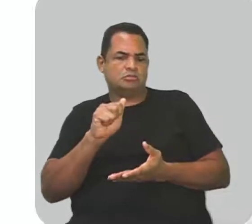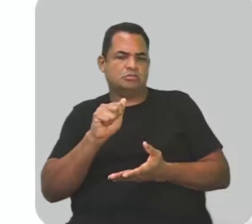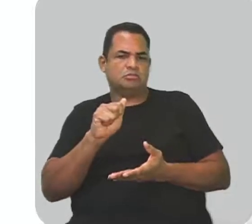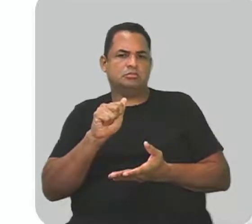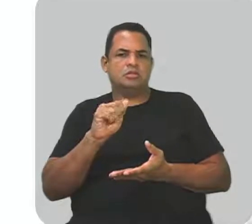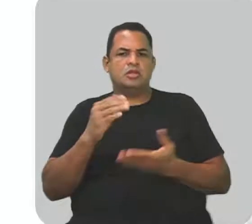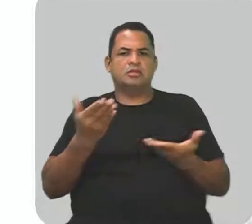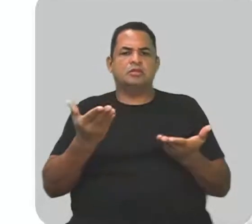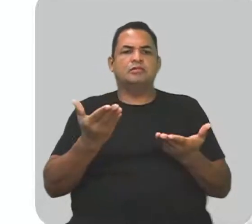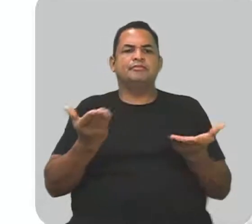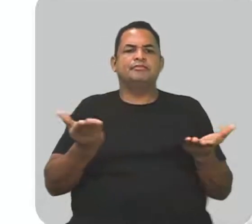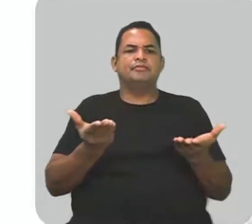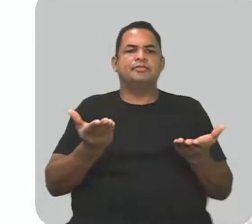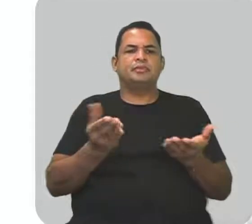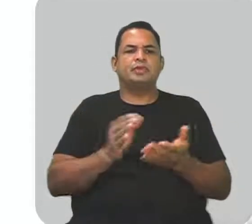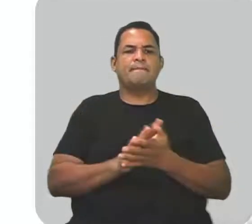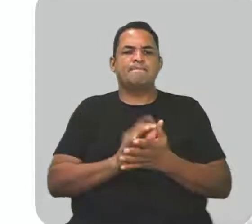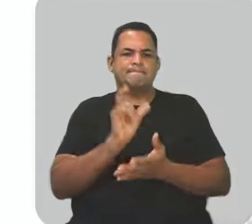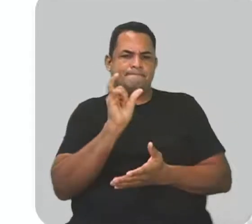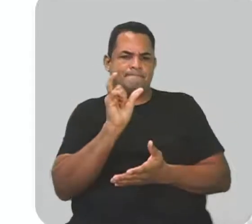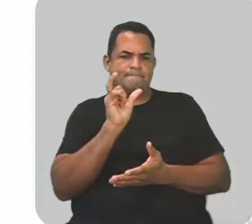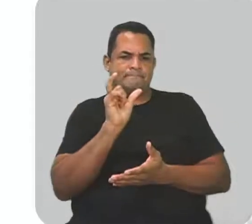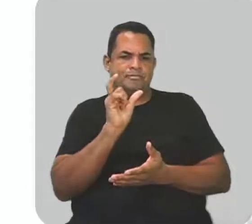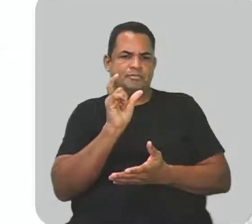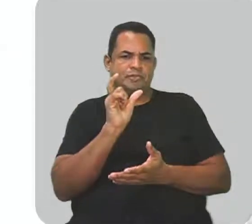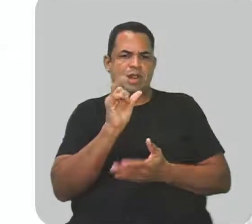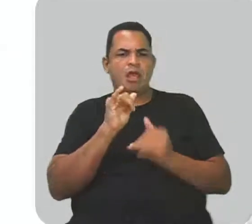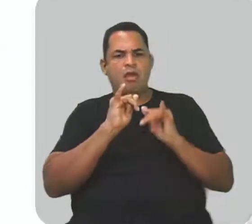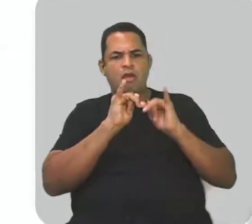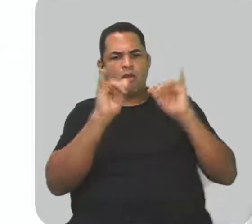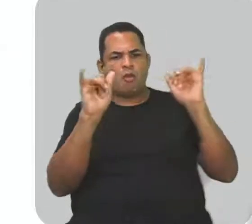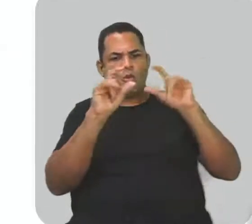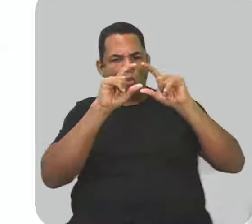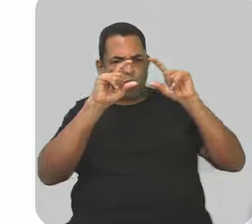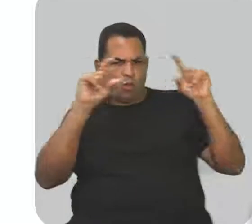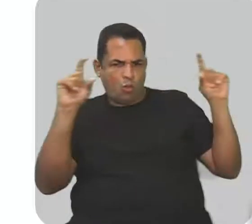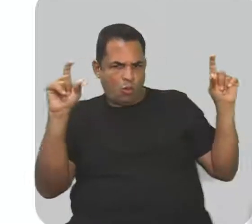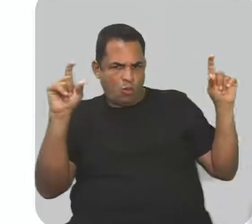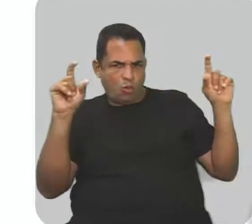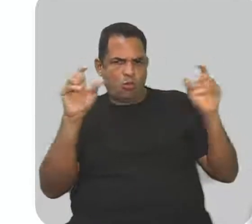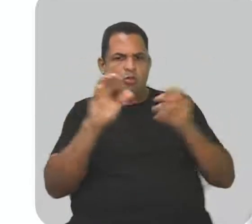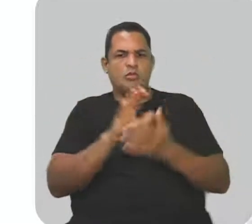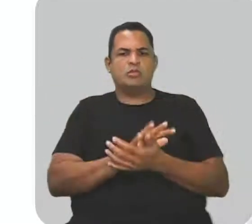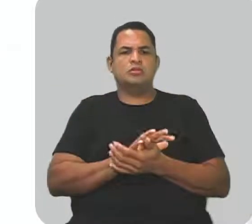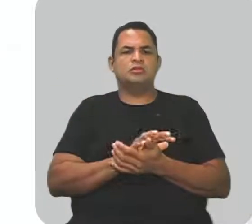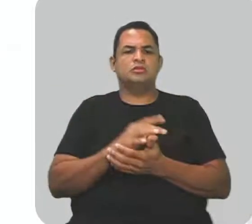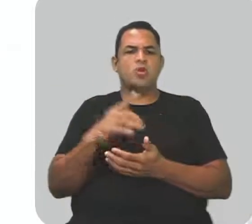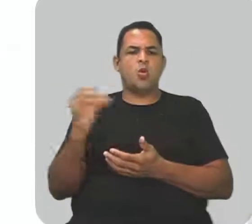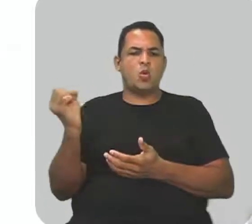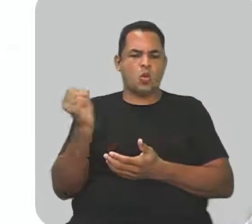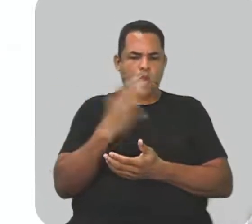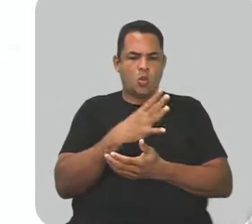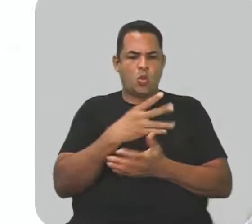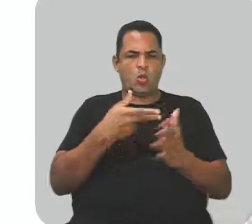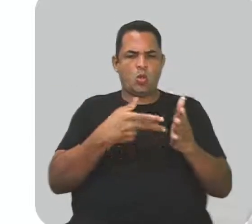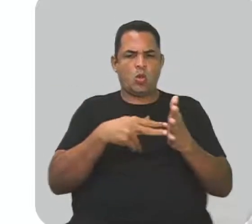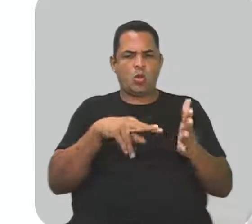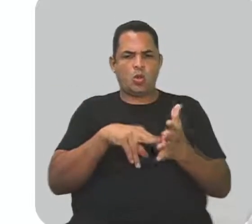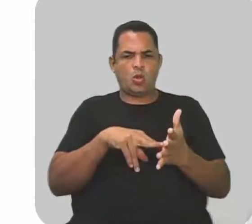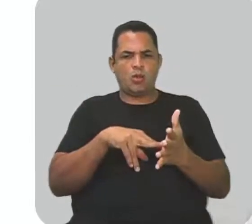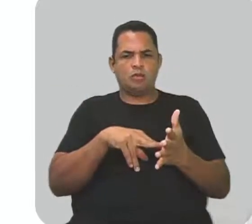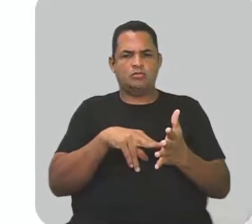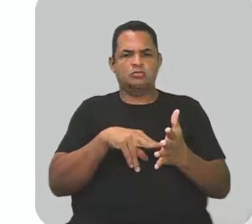Isso quer dizer que as palavras, as expressões, os enunciados ganham um novo